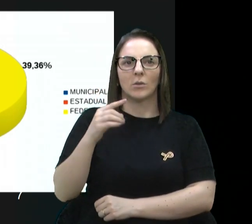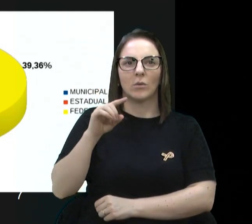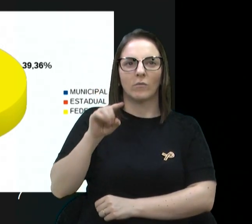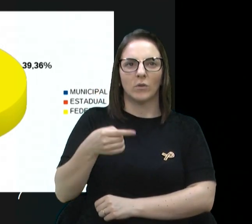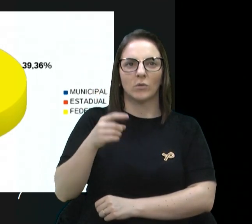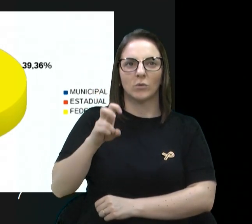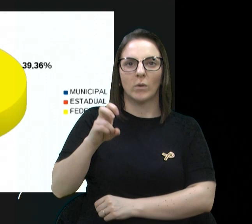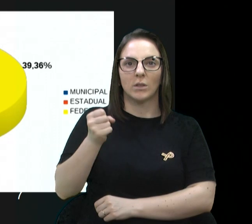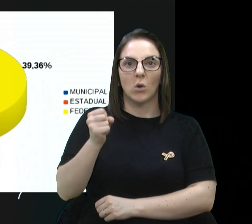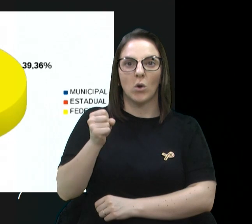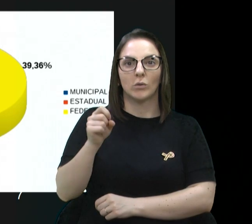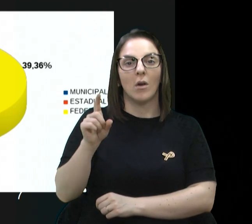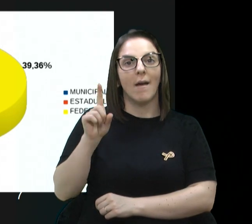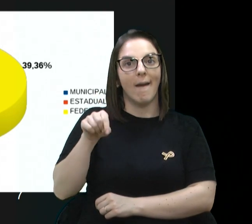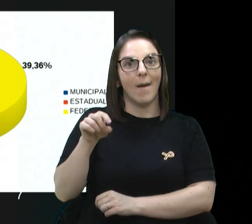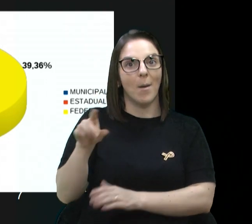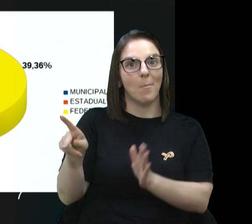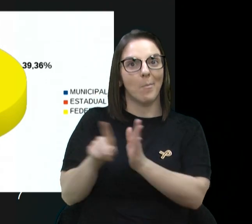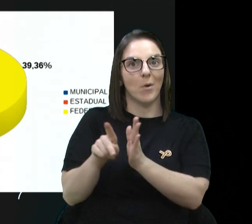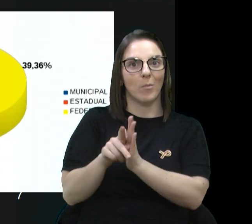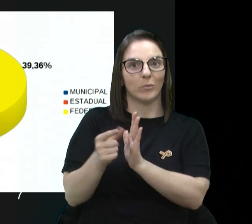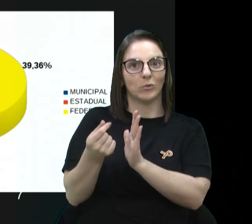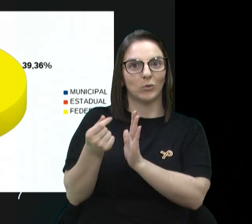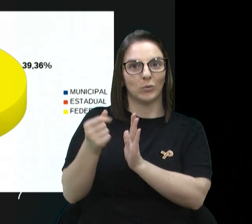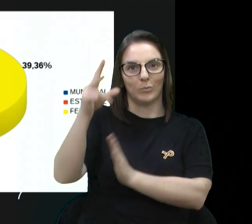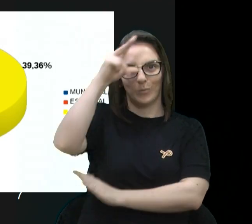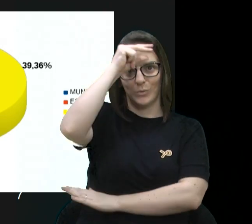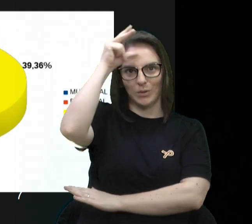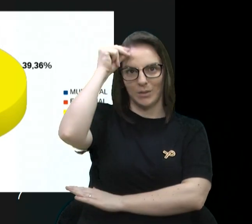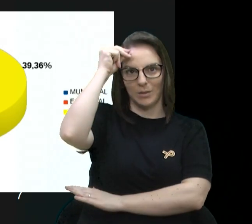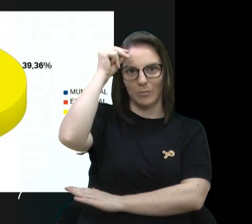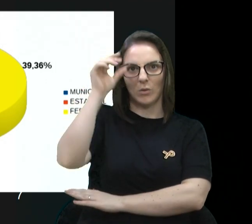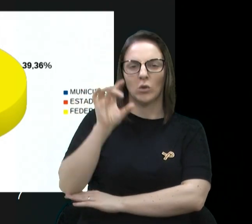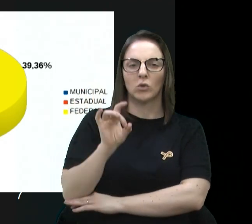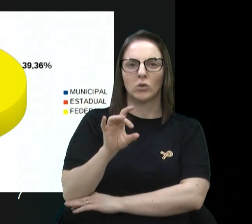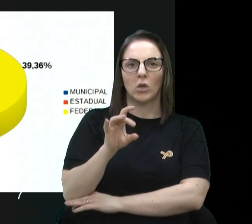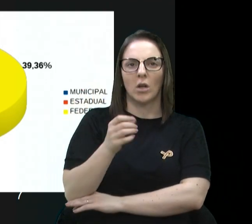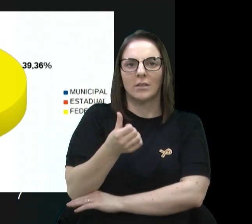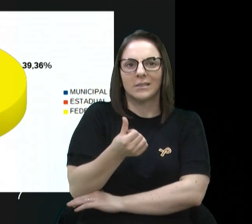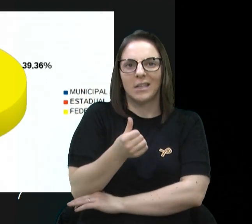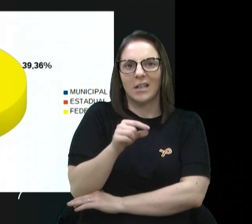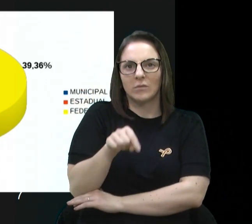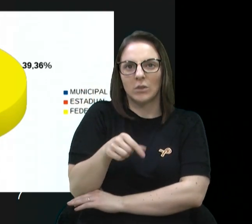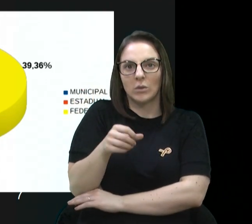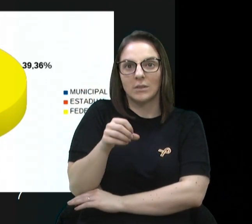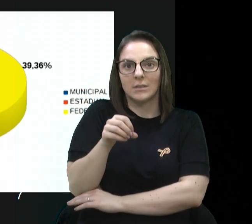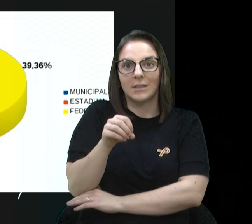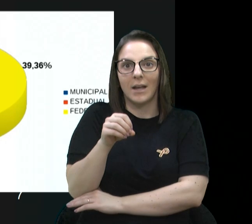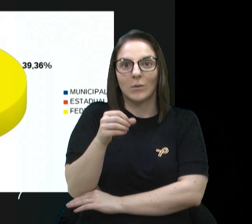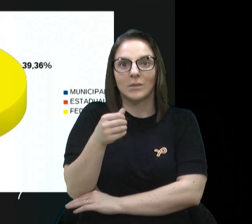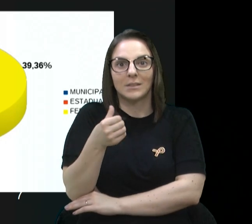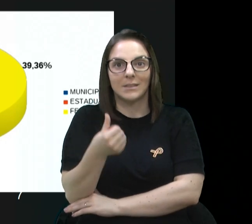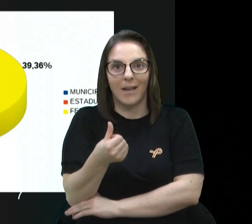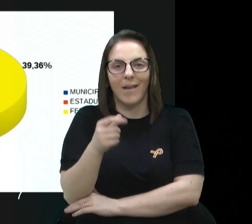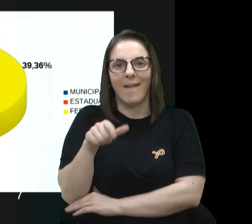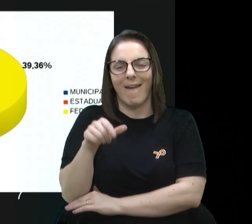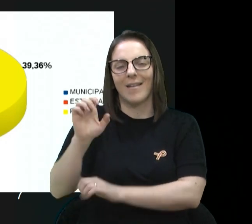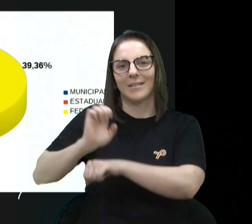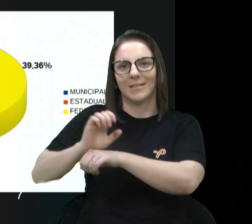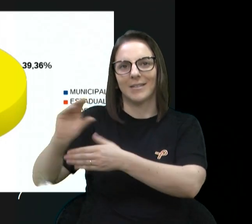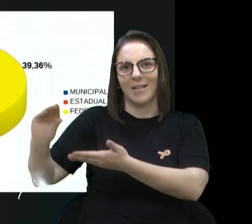município. Apenas 6.06 são do Estado. E 39